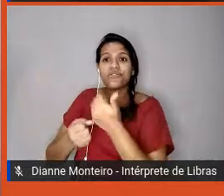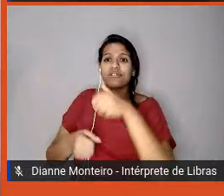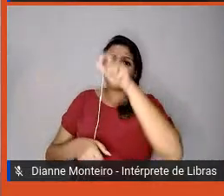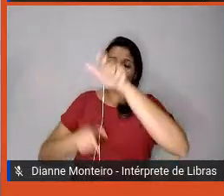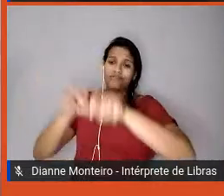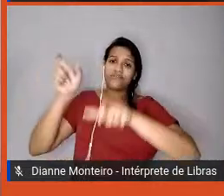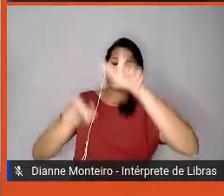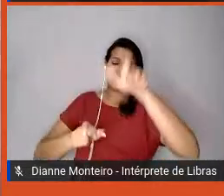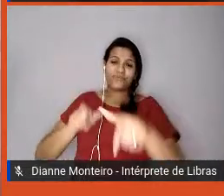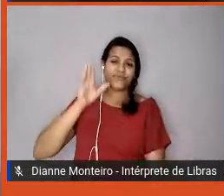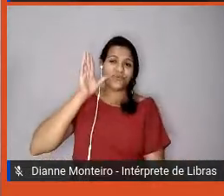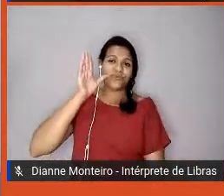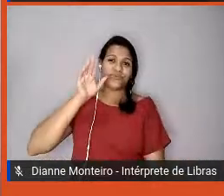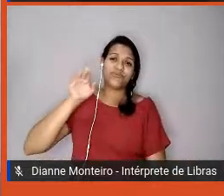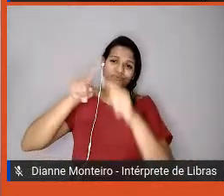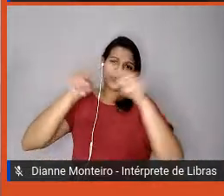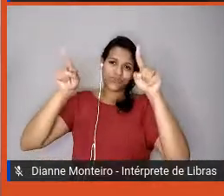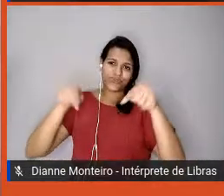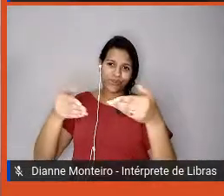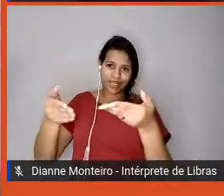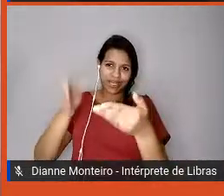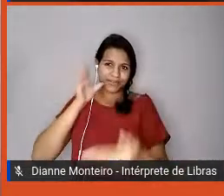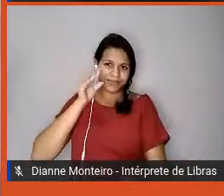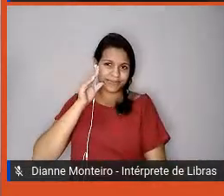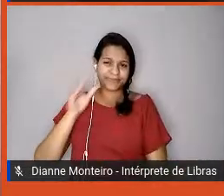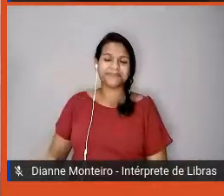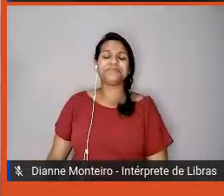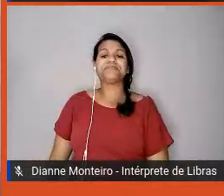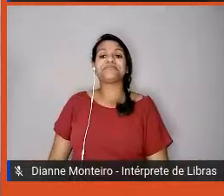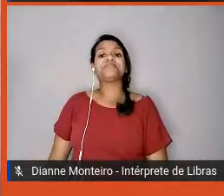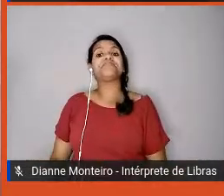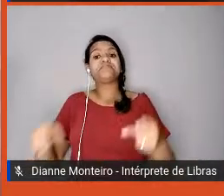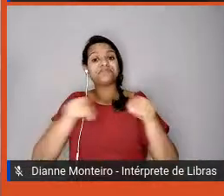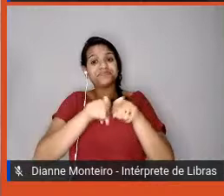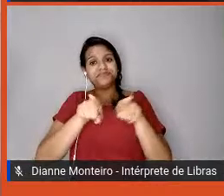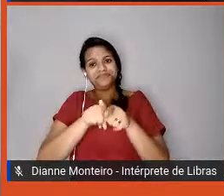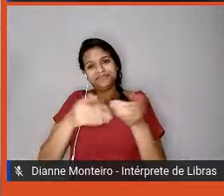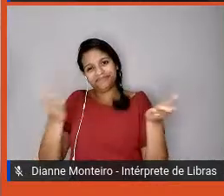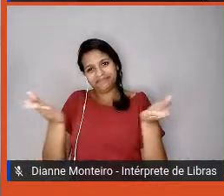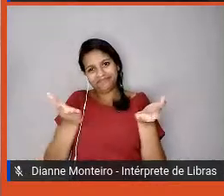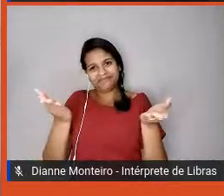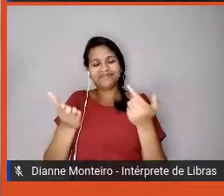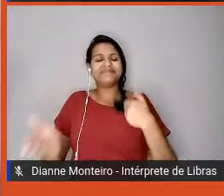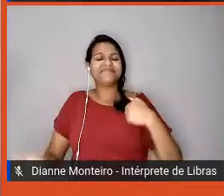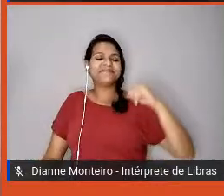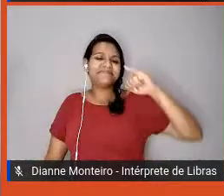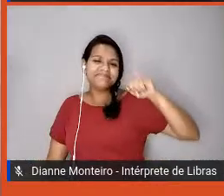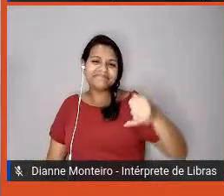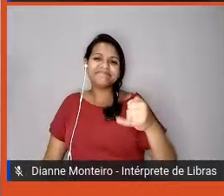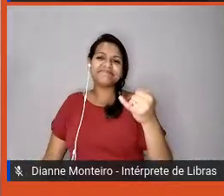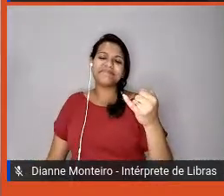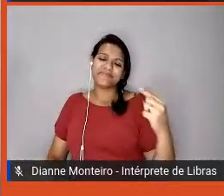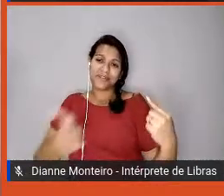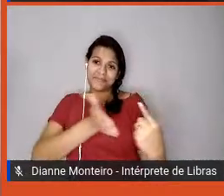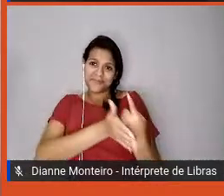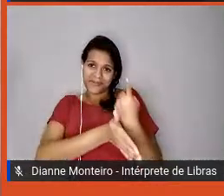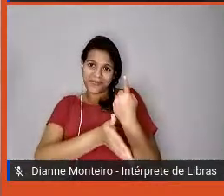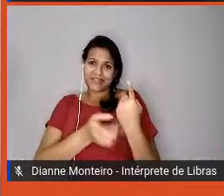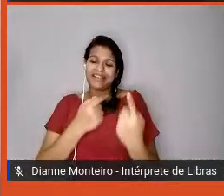até eu gostaria de aproveitar a pergunta da Agne e fazer também algumas reflexões, né, por causa,